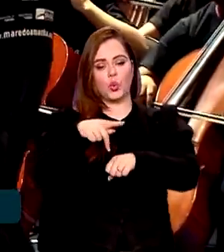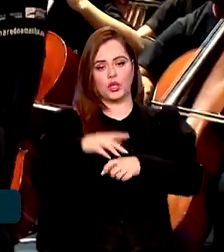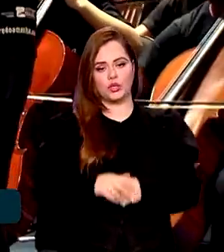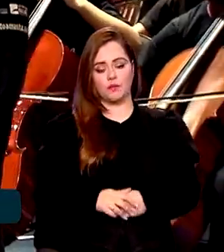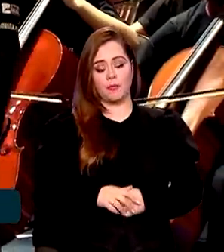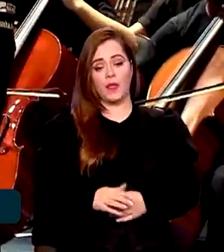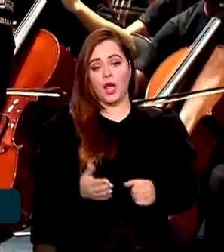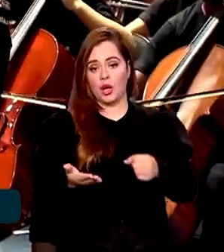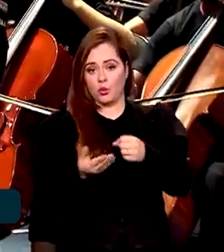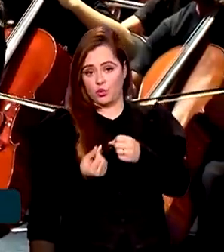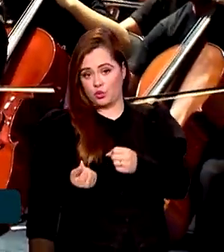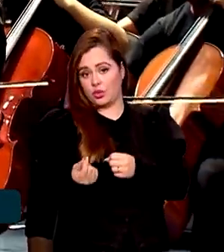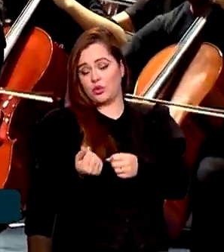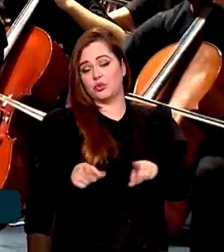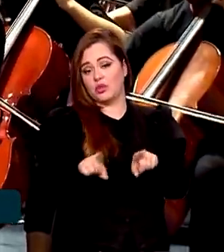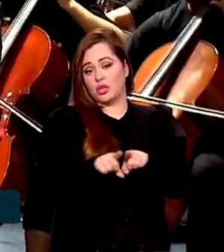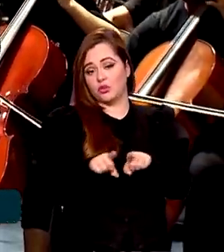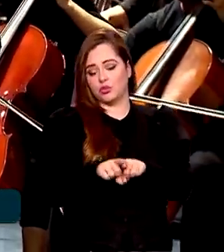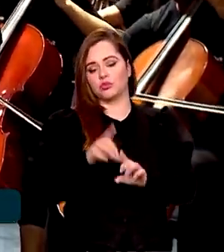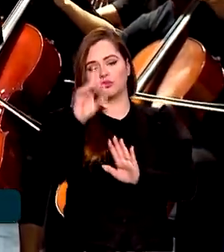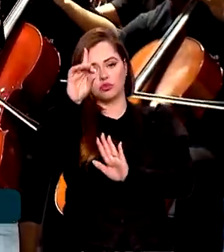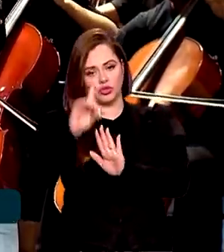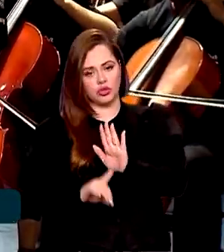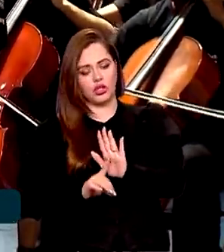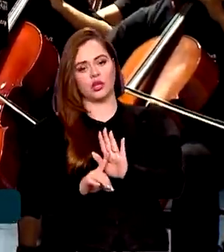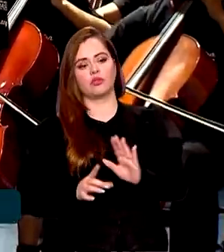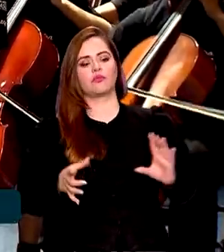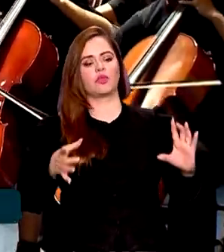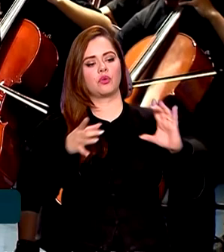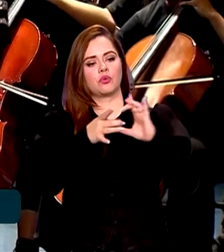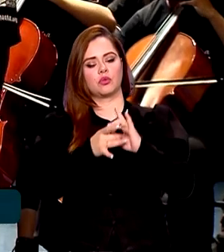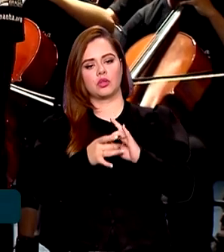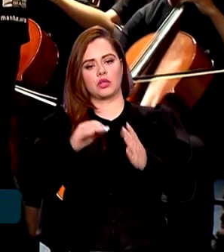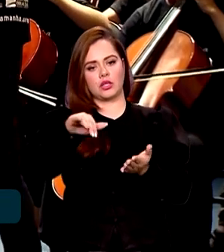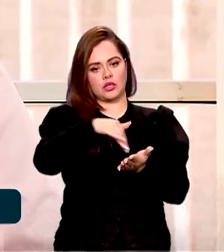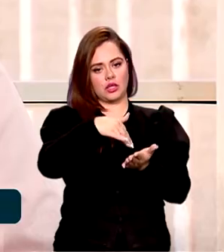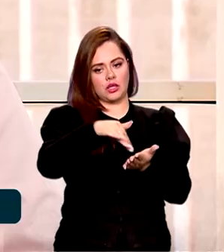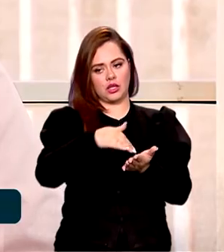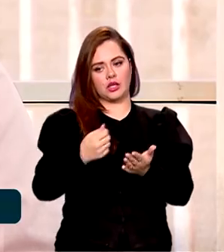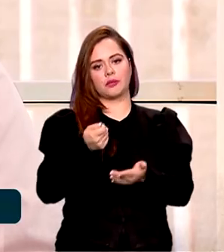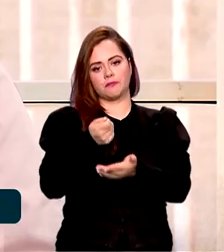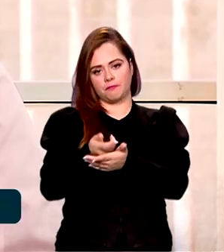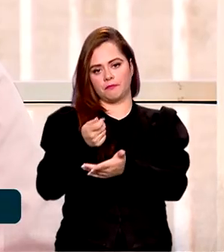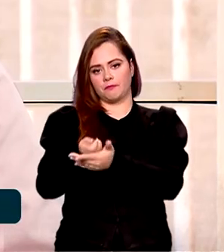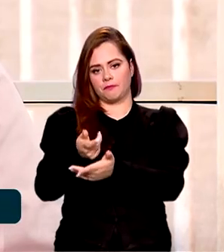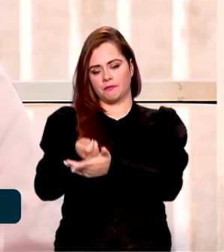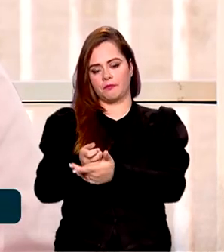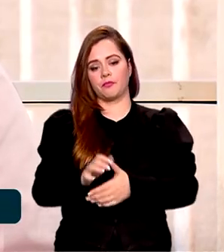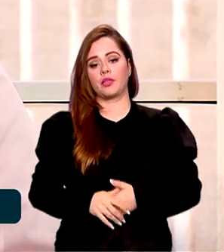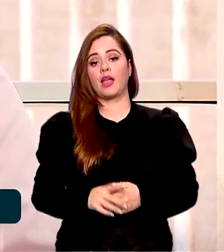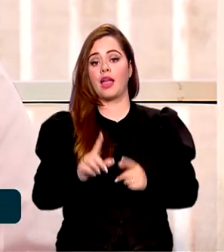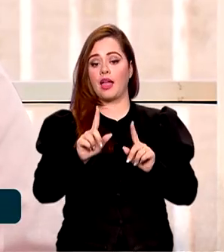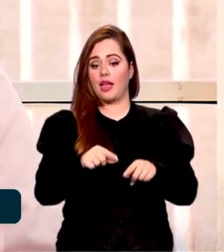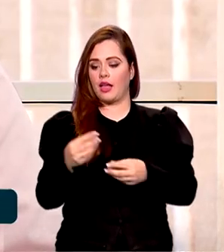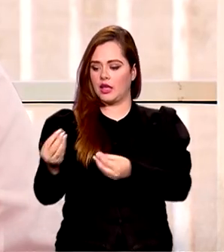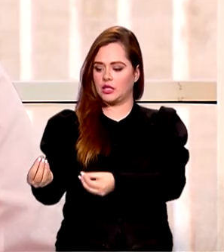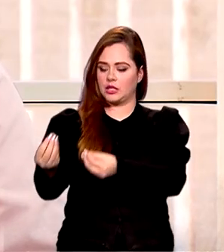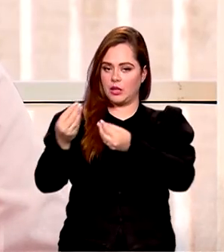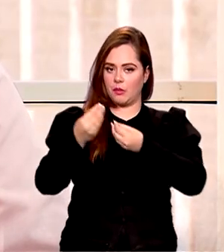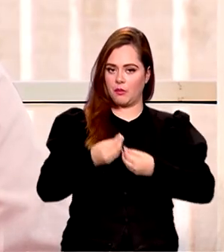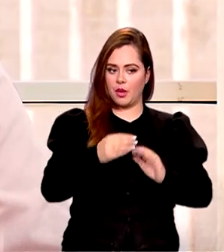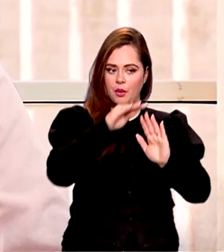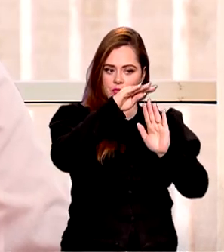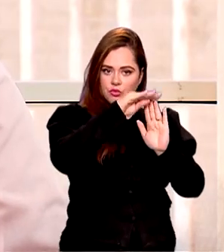Defesa dos Direitos Difusos, vinculado à Secretaria Nacional do Consumidor. A ideia é receber projetos de